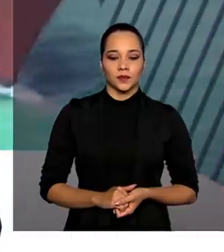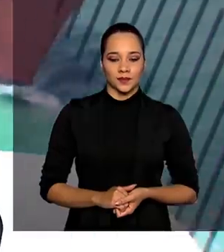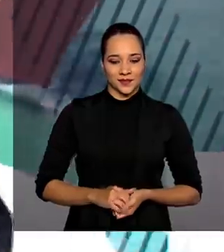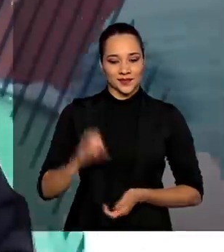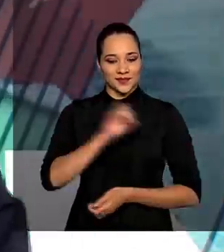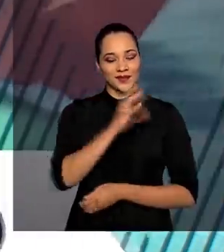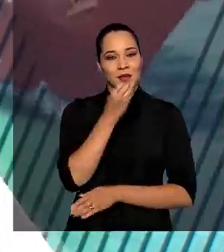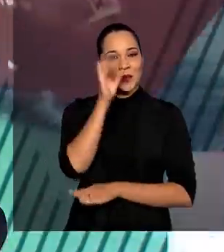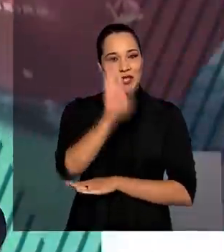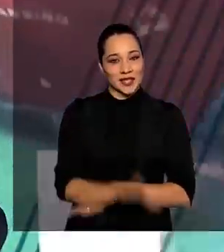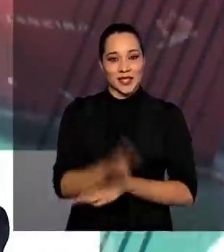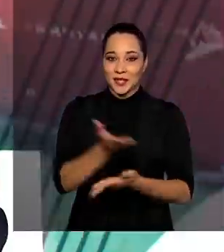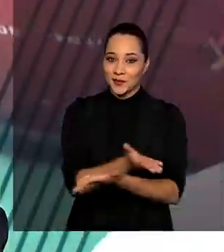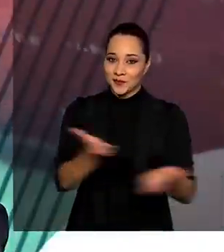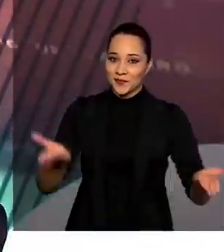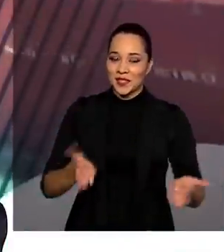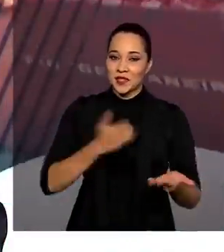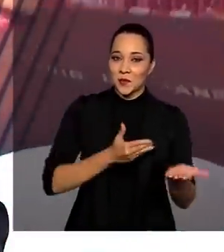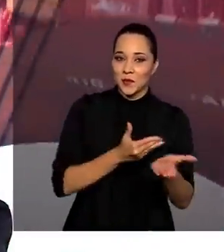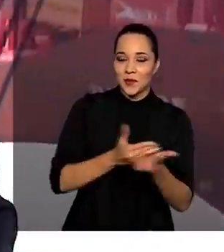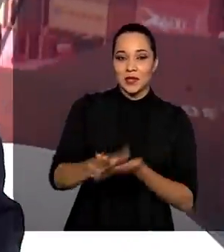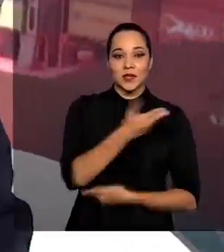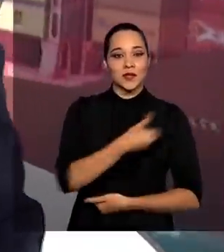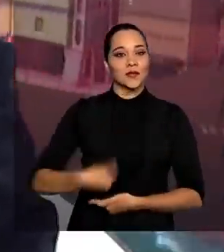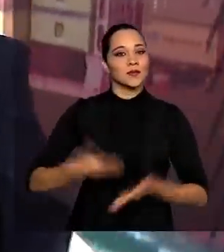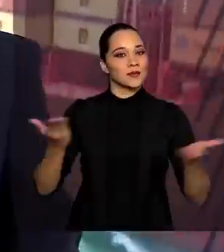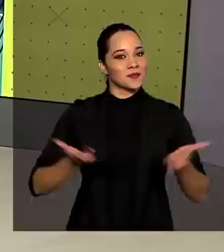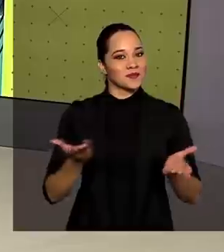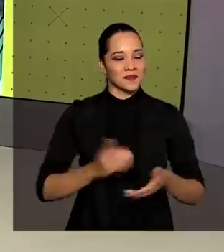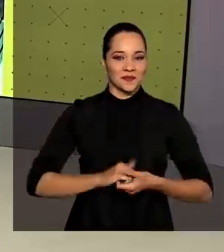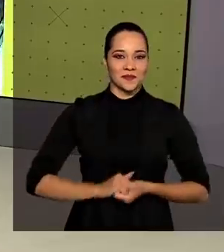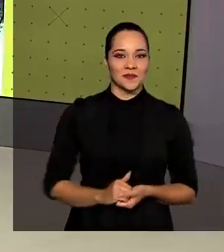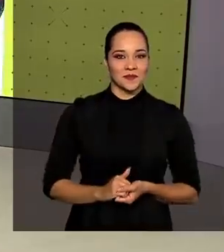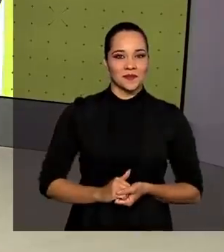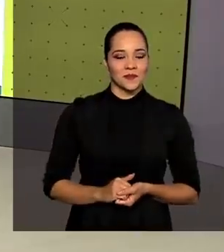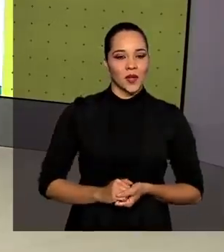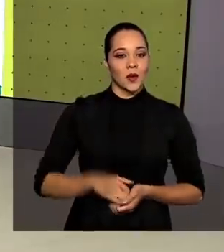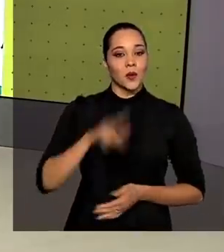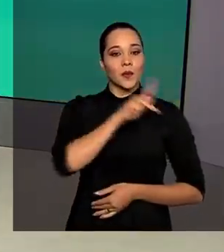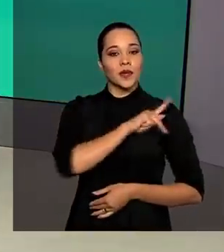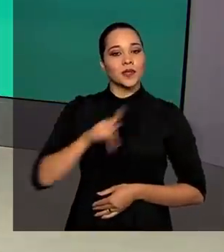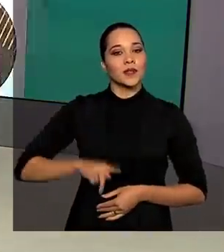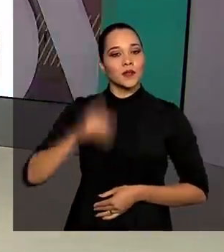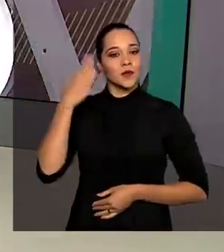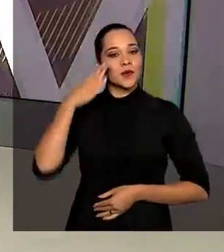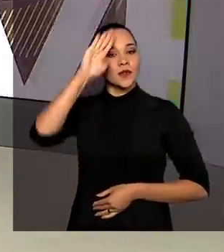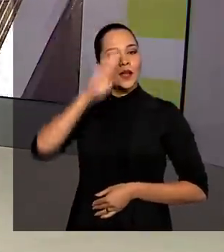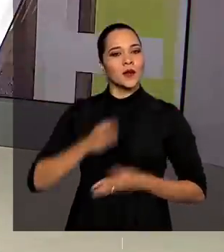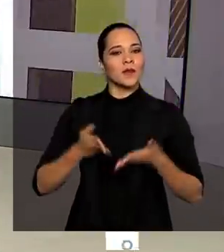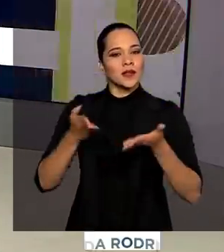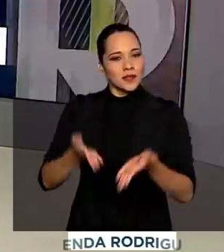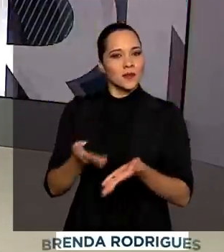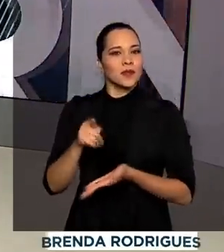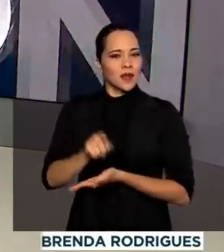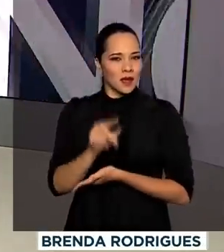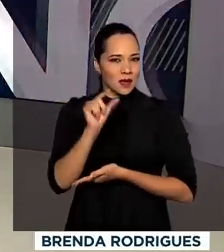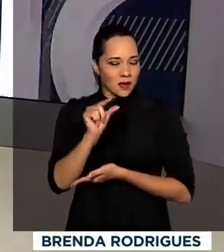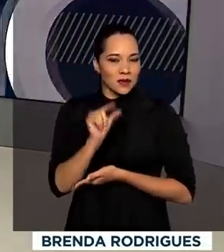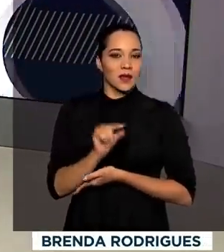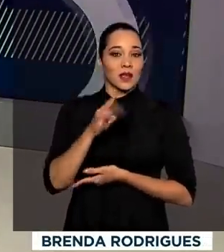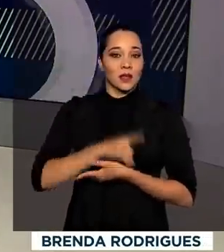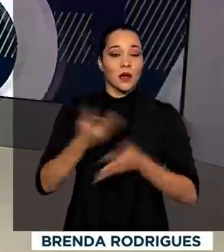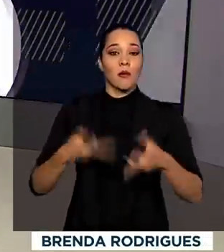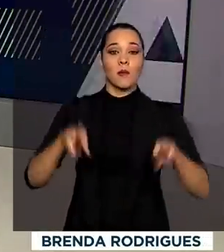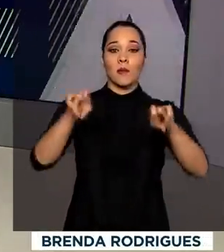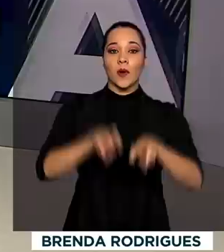Olá, boa tarde para você. Já estamos no ar com o governo agora. O presidente Jair Bolsonaro participa daqui a pouco da cerimônia de